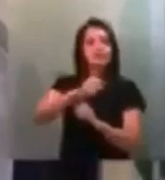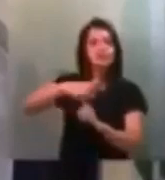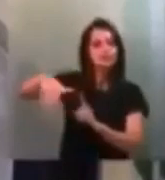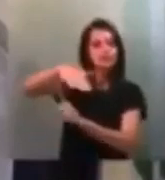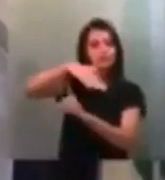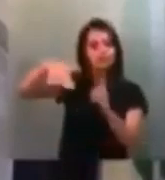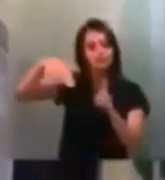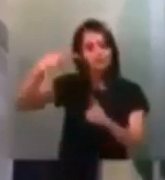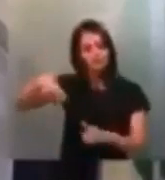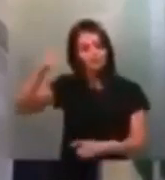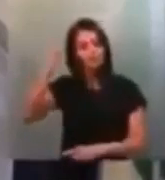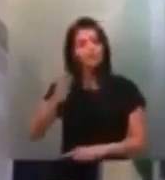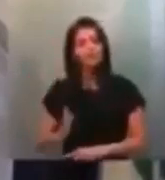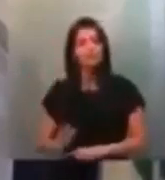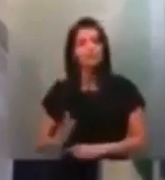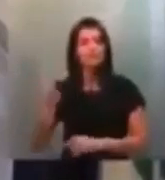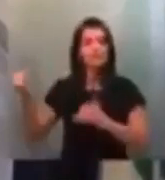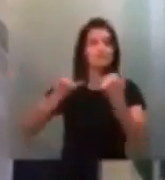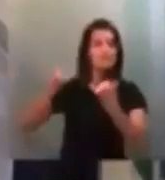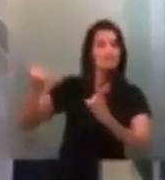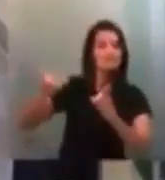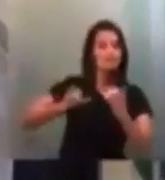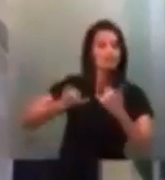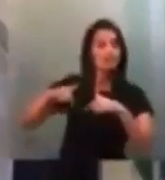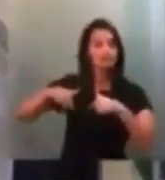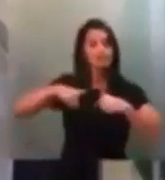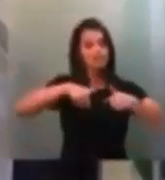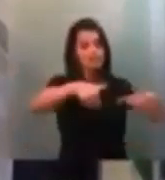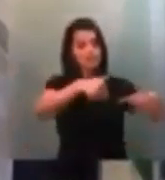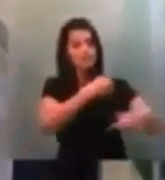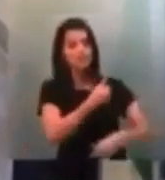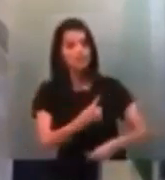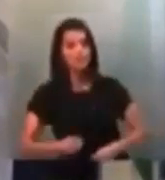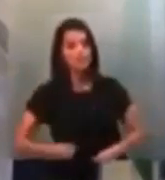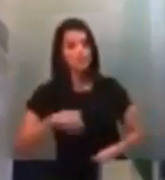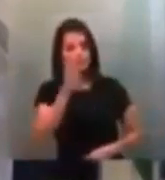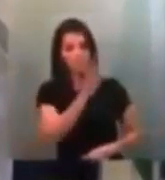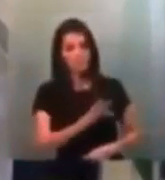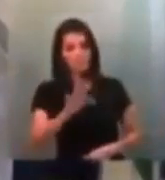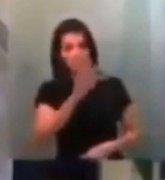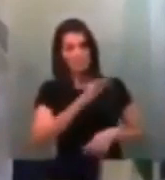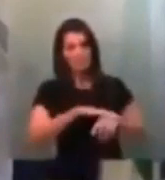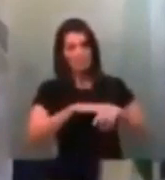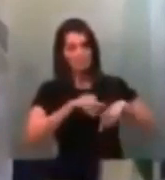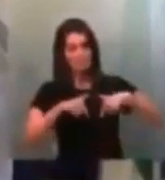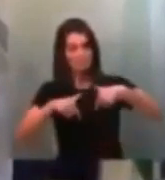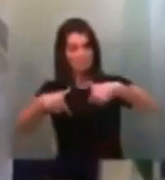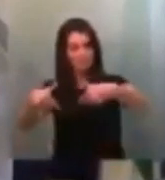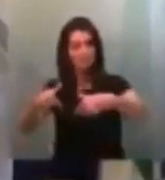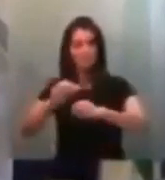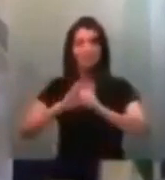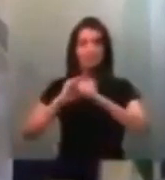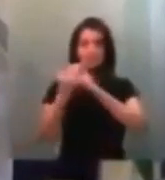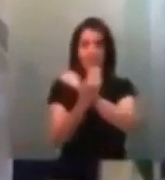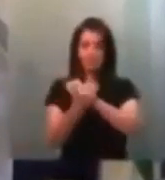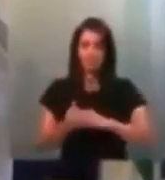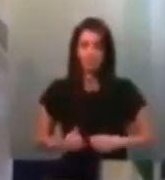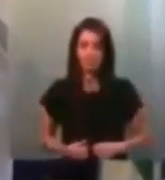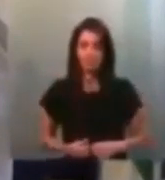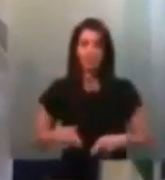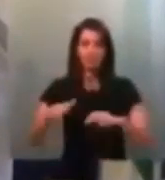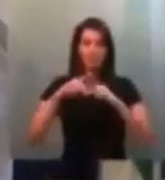a brasileira seja informada sobre as ações do governo federal para o enfrentamento da pandemia. Nesse sentido,